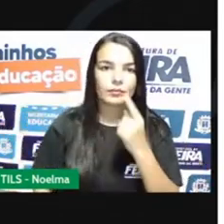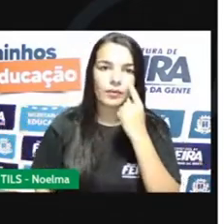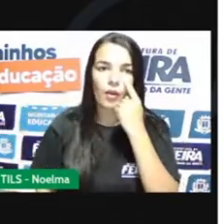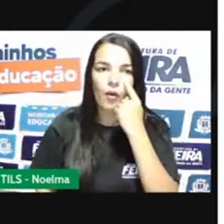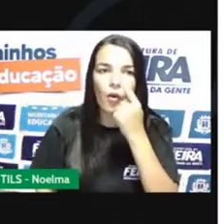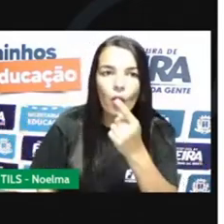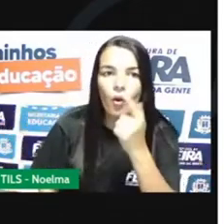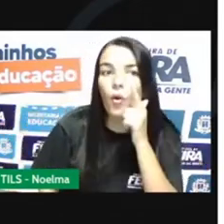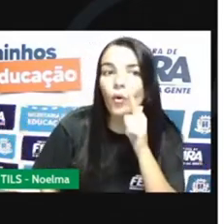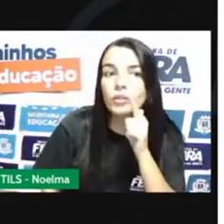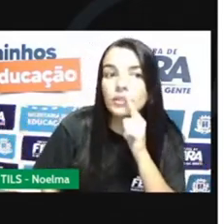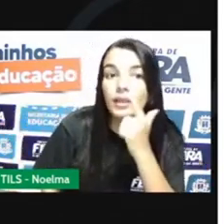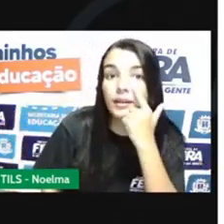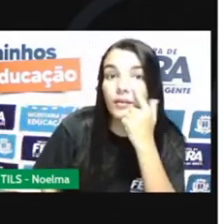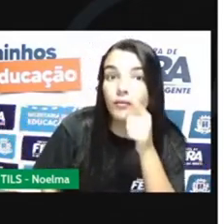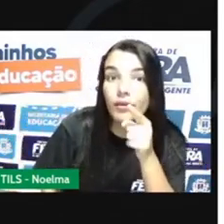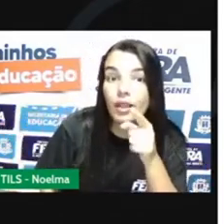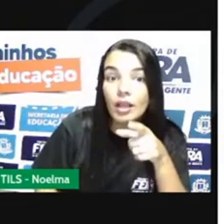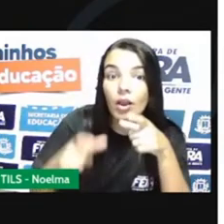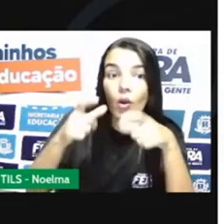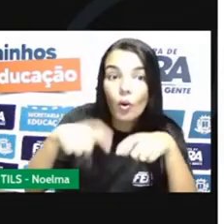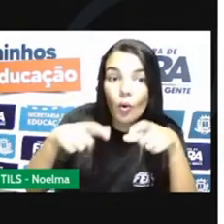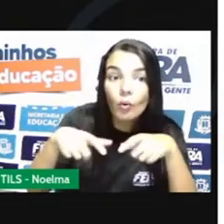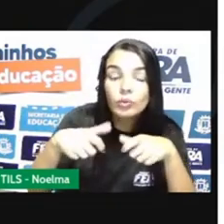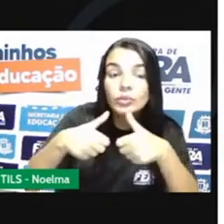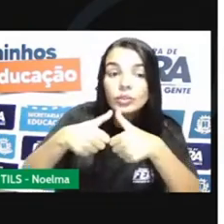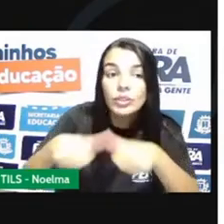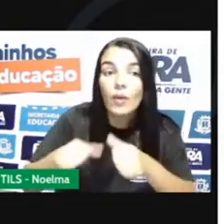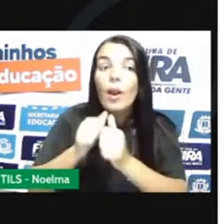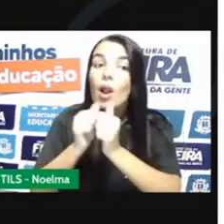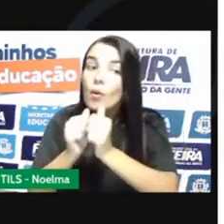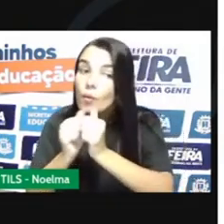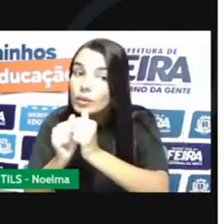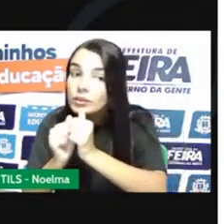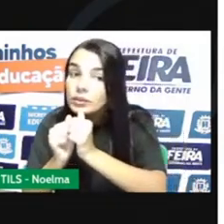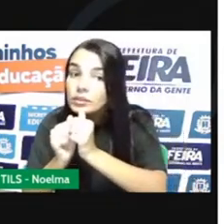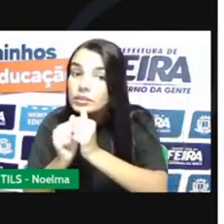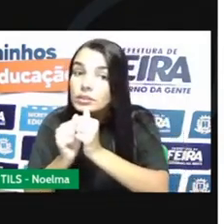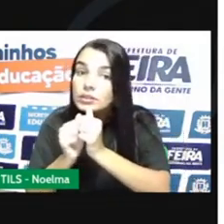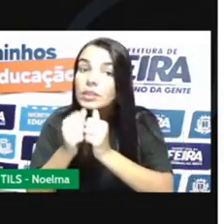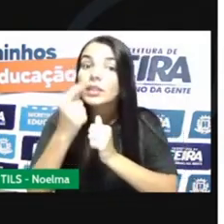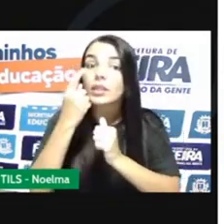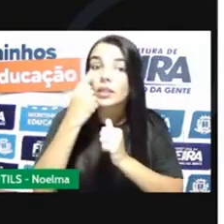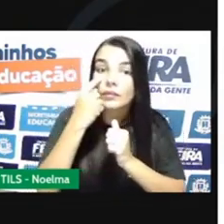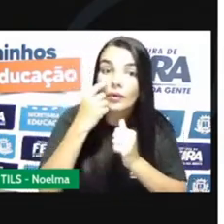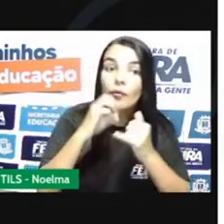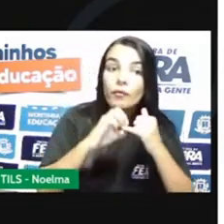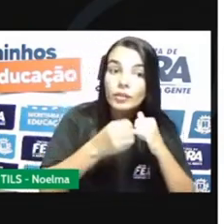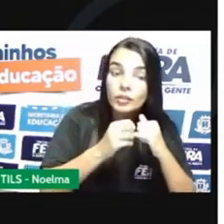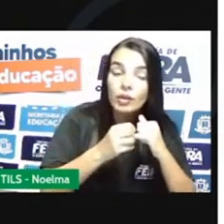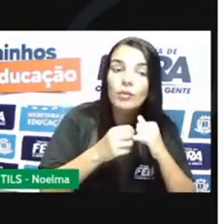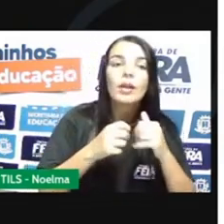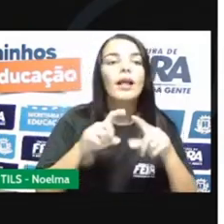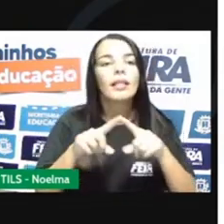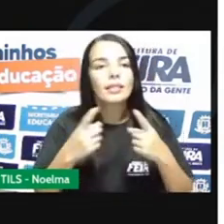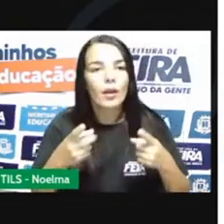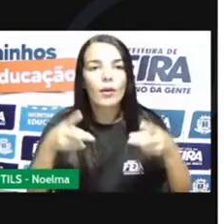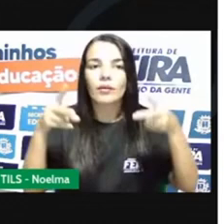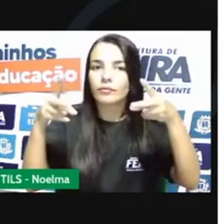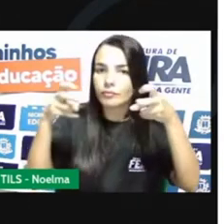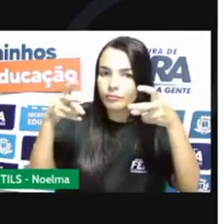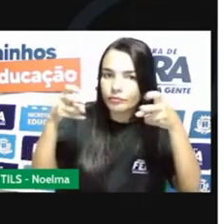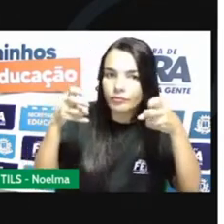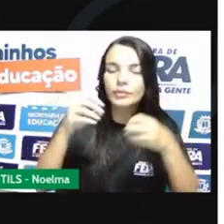vocês conseguem identificar onde está o arroz e onde está o feijão? Dá para identificar, né? Então, esse tipo de